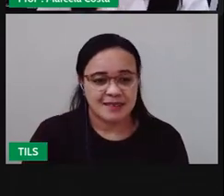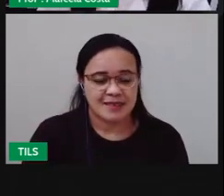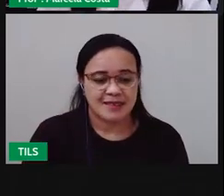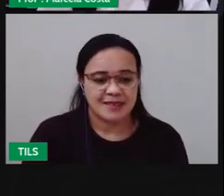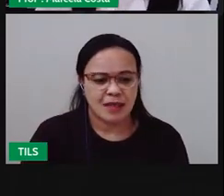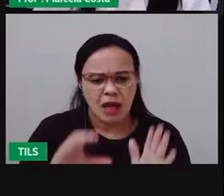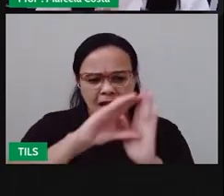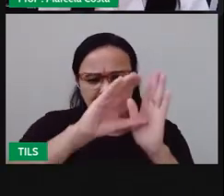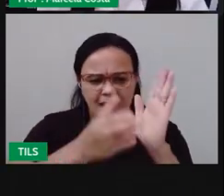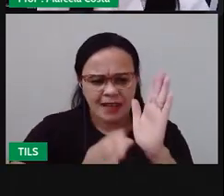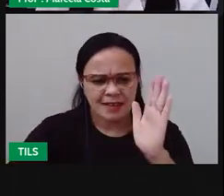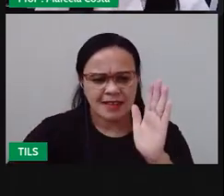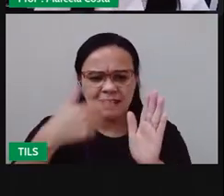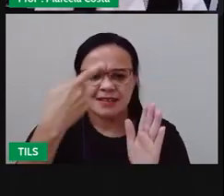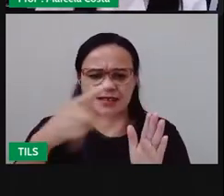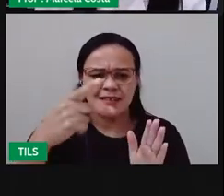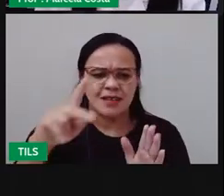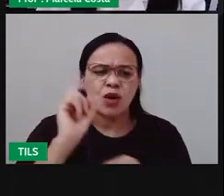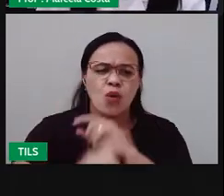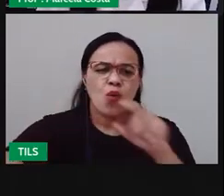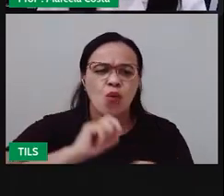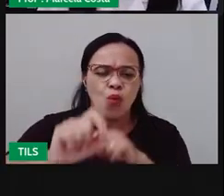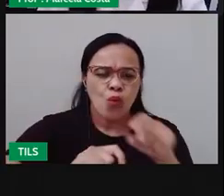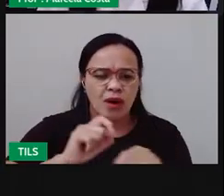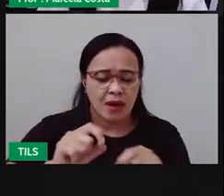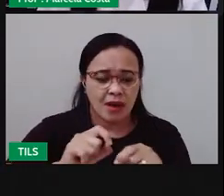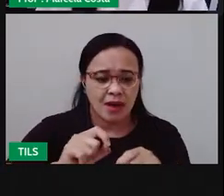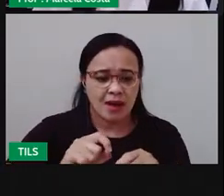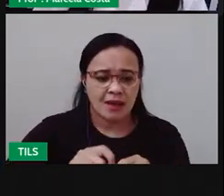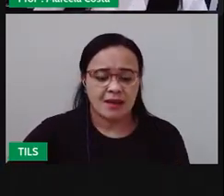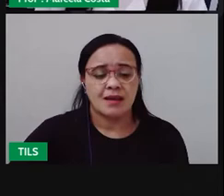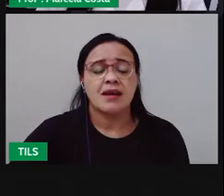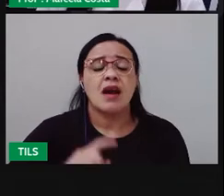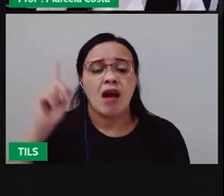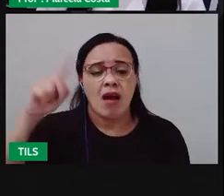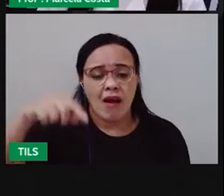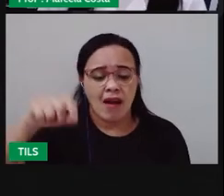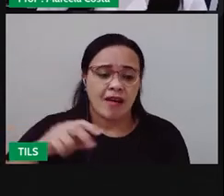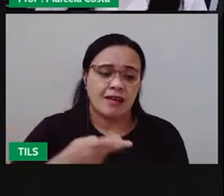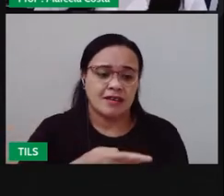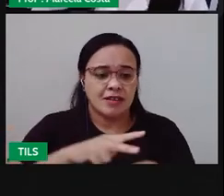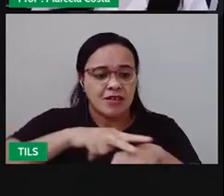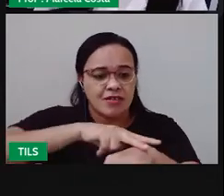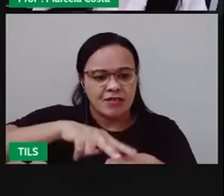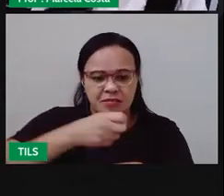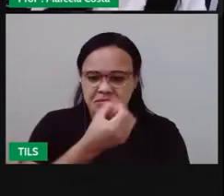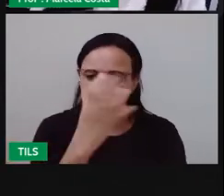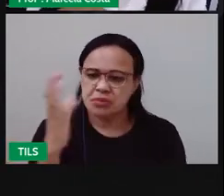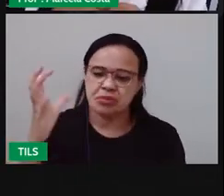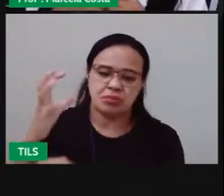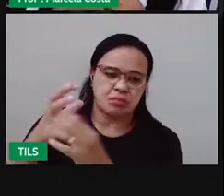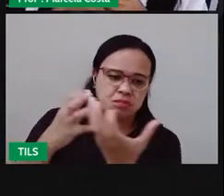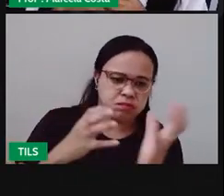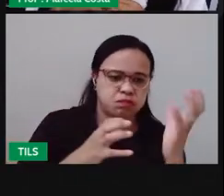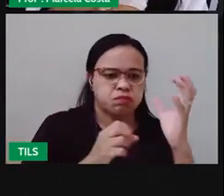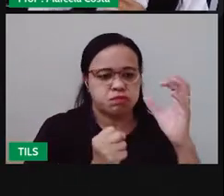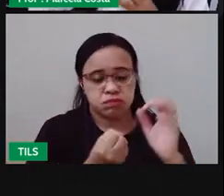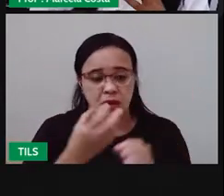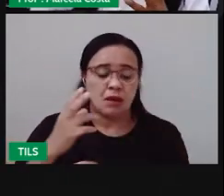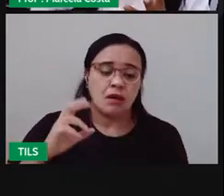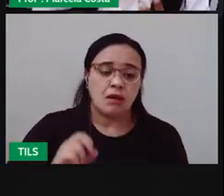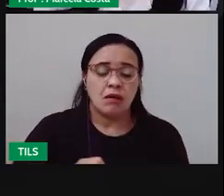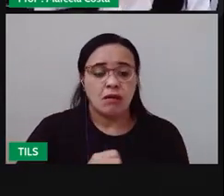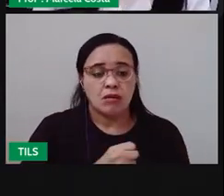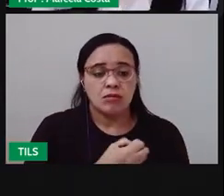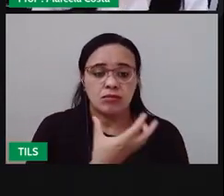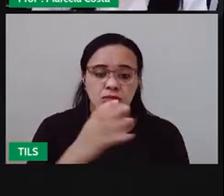caracterizada por uma vegetação de transição. Então, as plantas, né, as